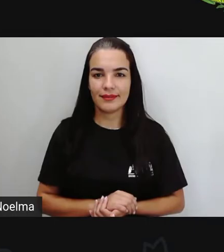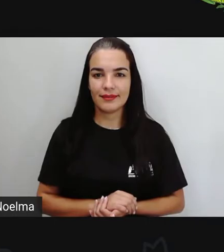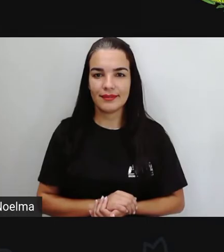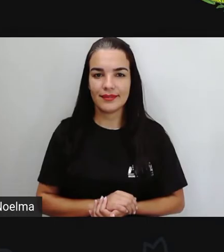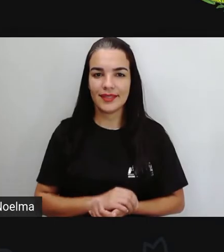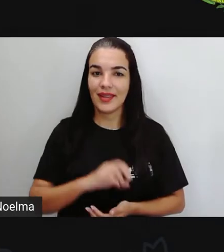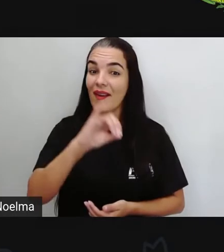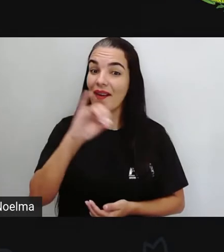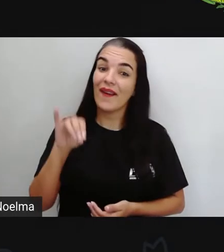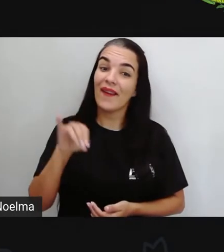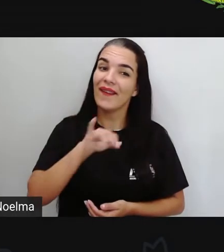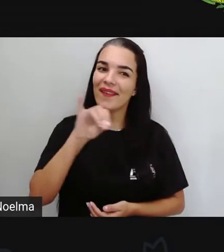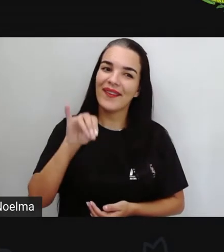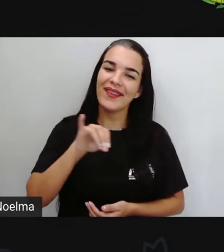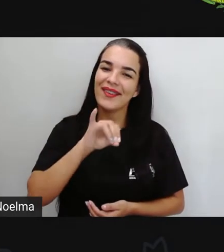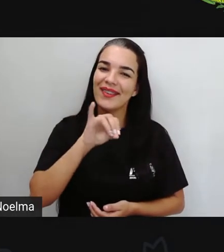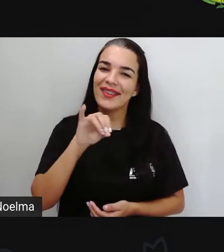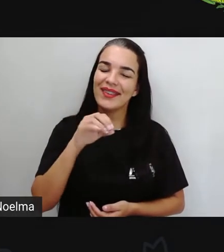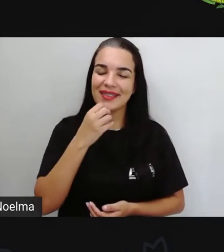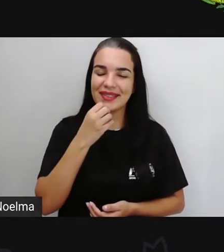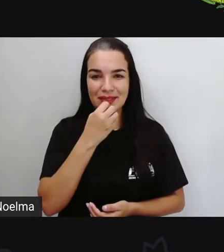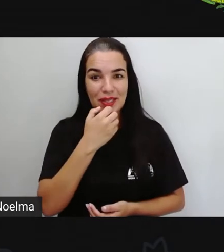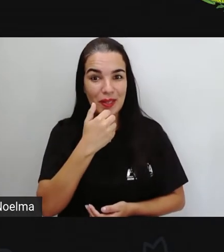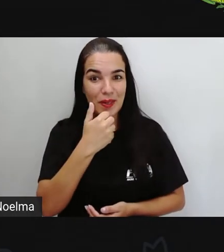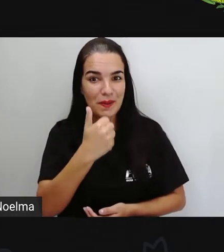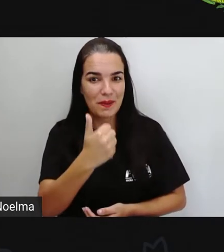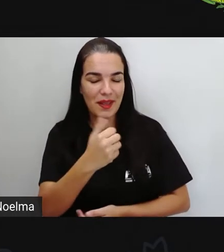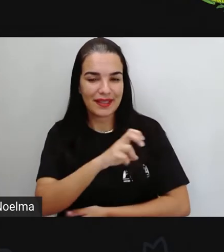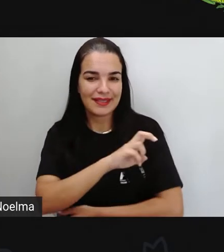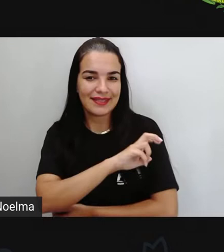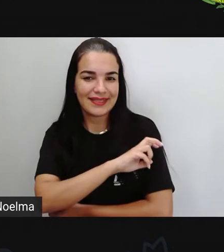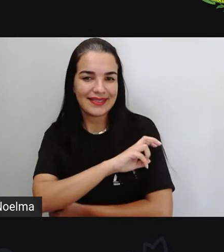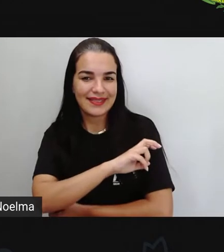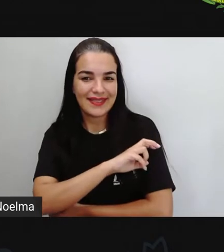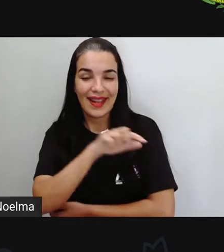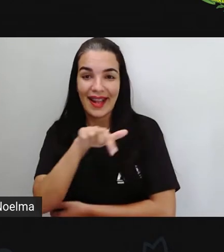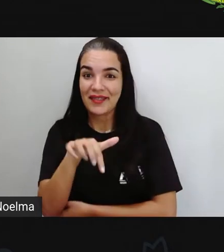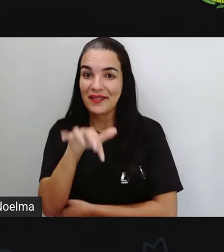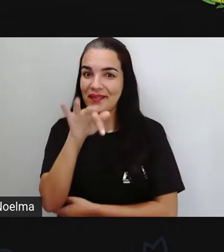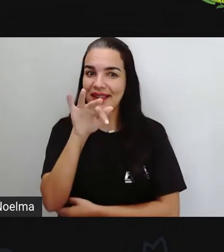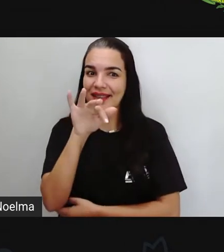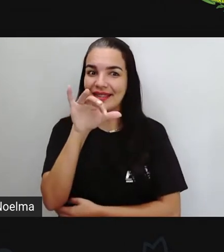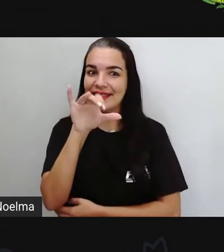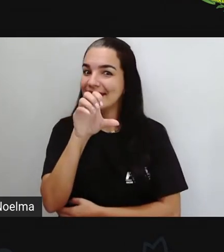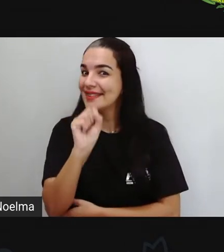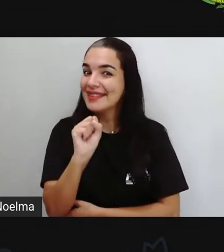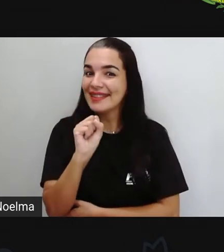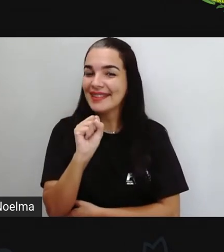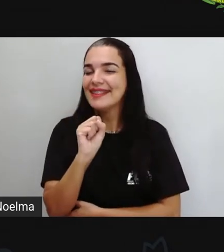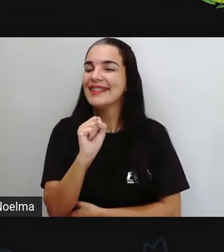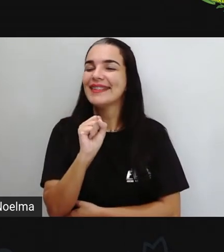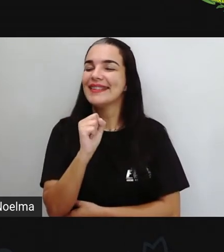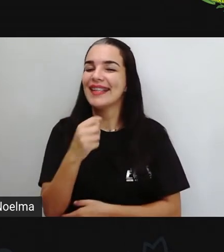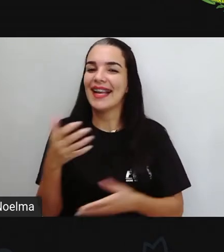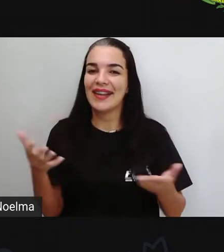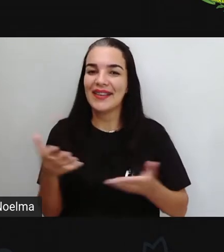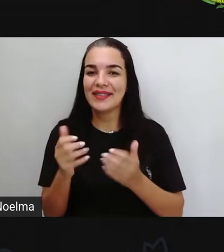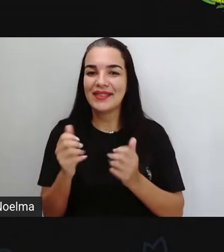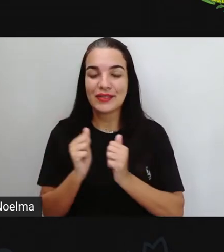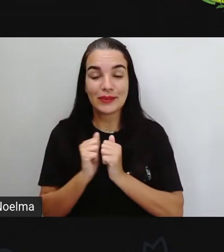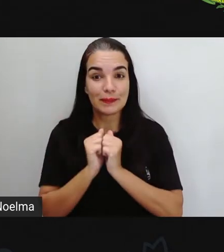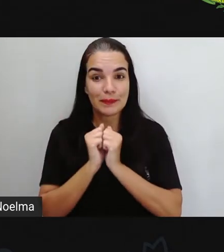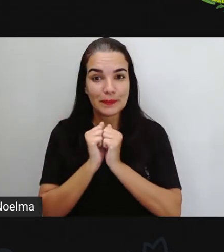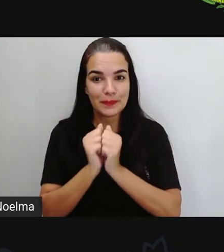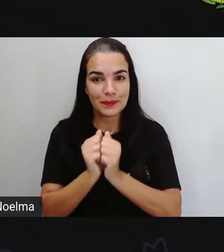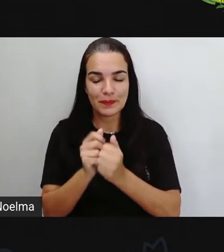Olá! Turma do quinto ano de Feira de Santana, olhem só! Estamos aqui em mais